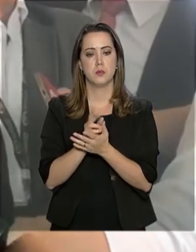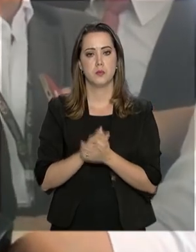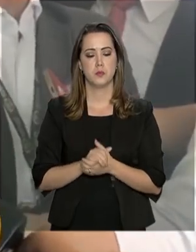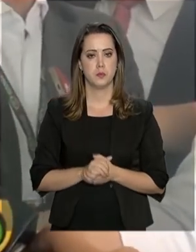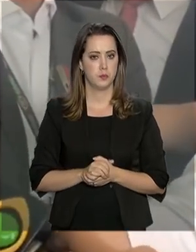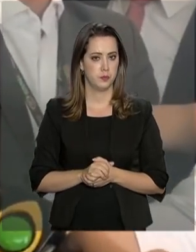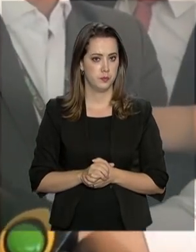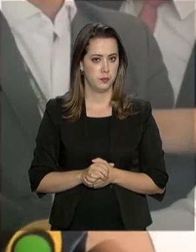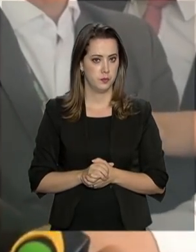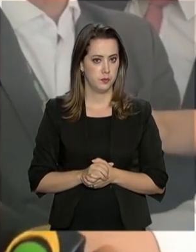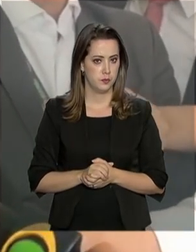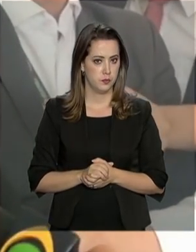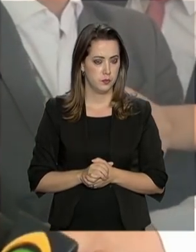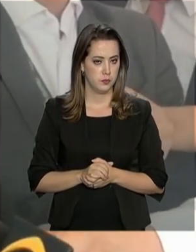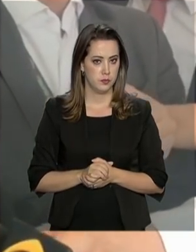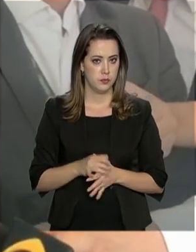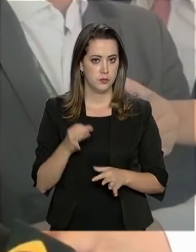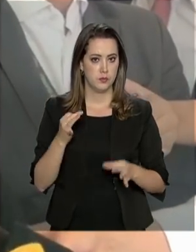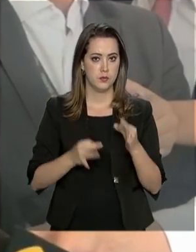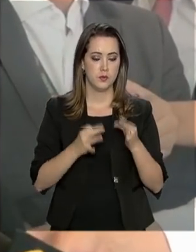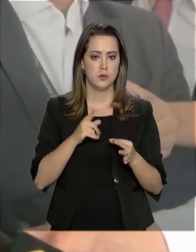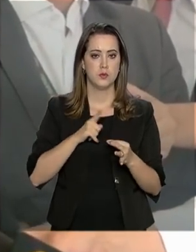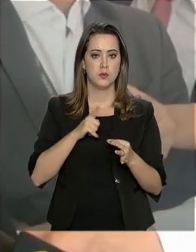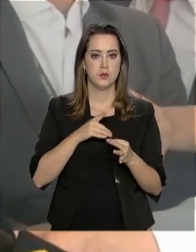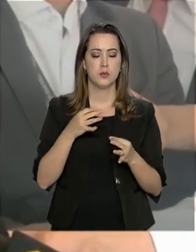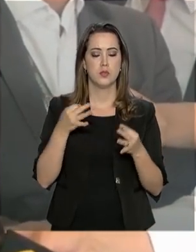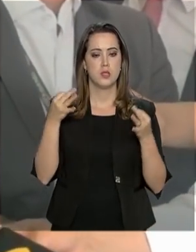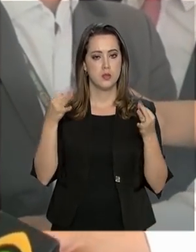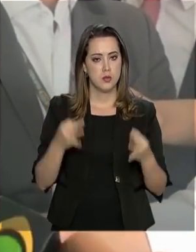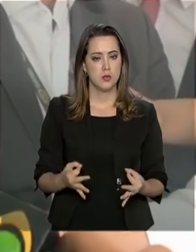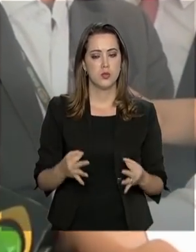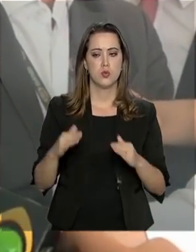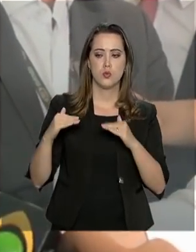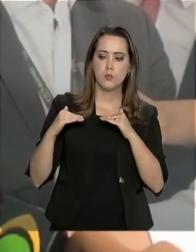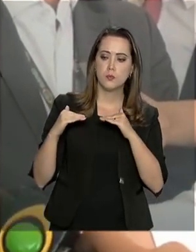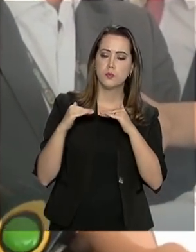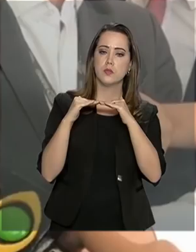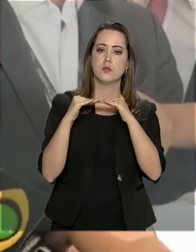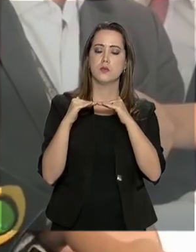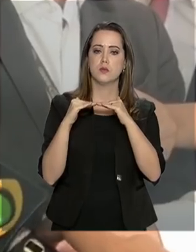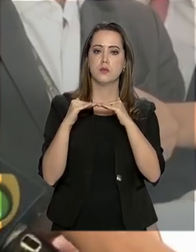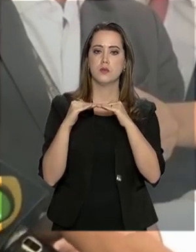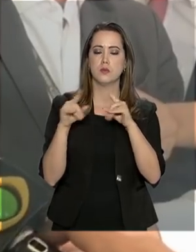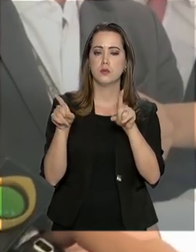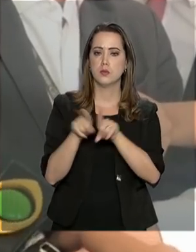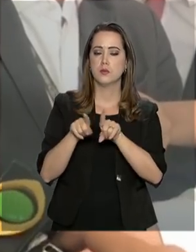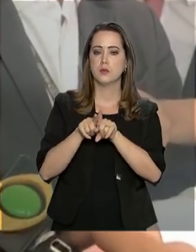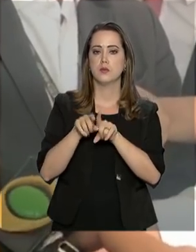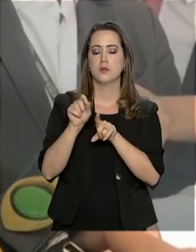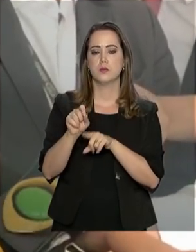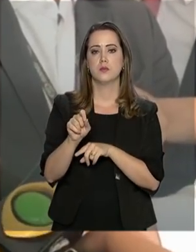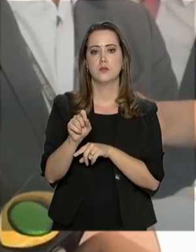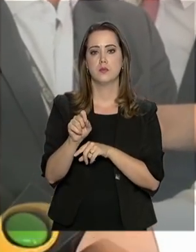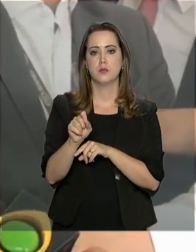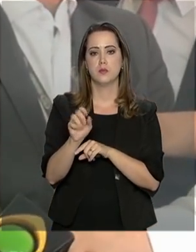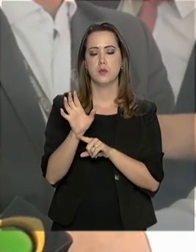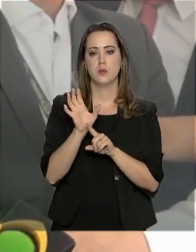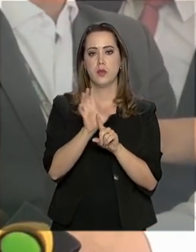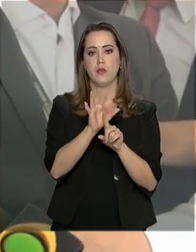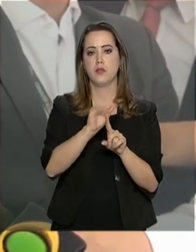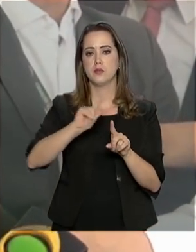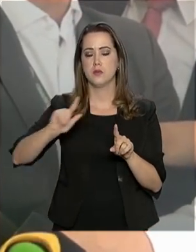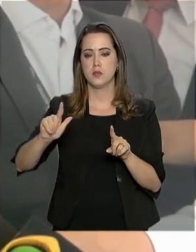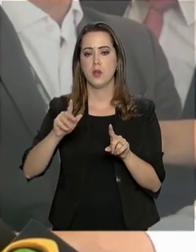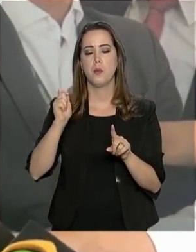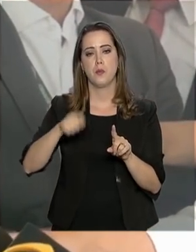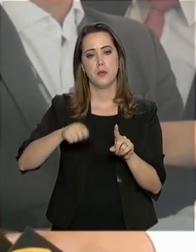que seja um projeto que tenha justiça, equidade e também um impacto fiscal